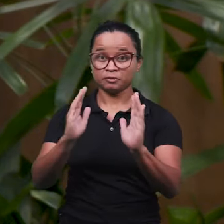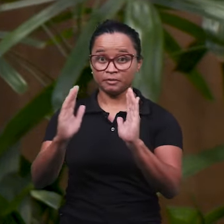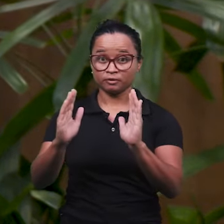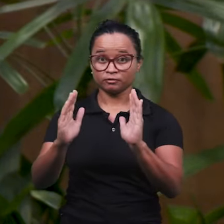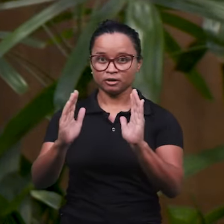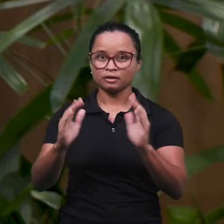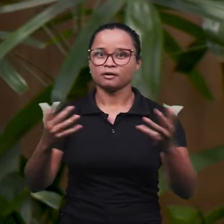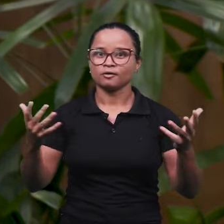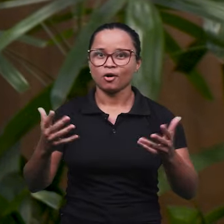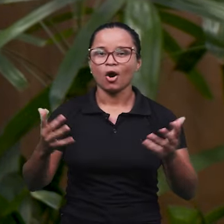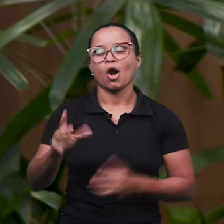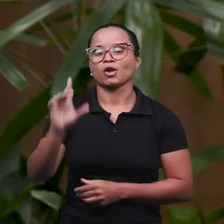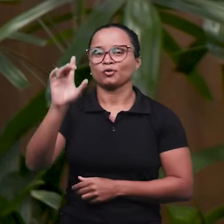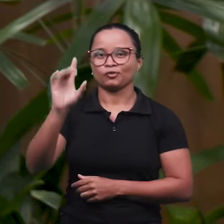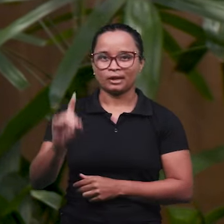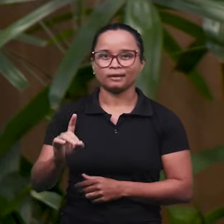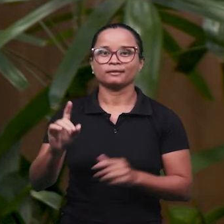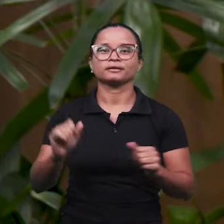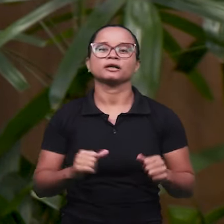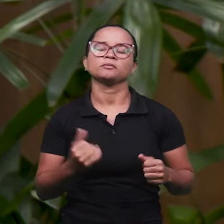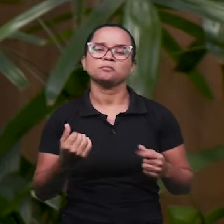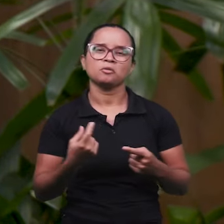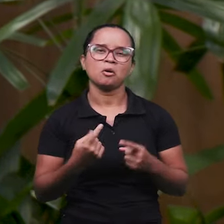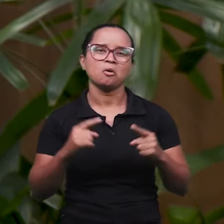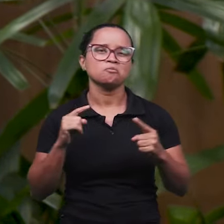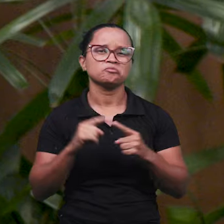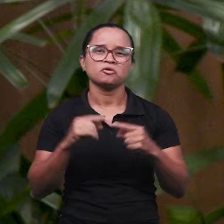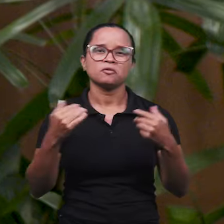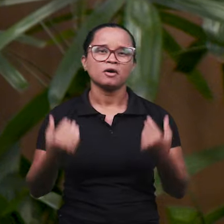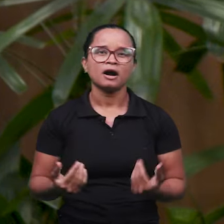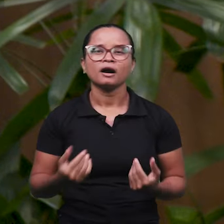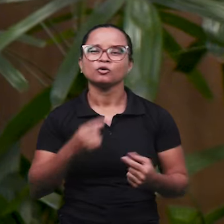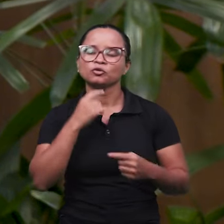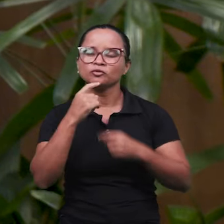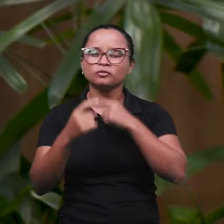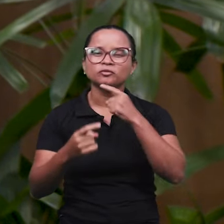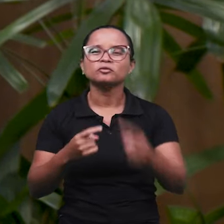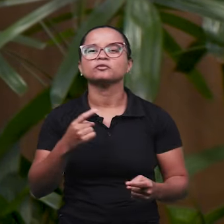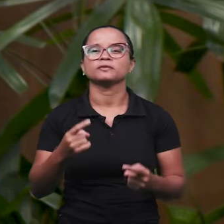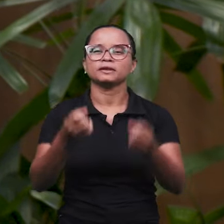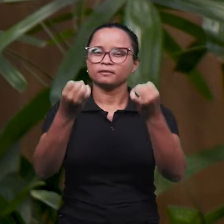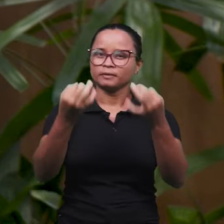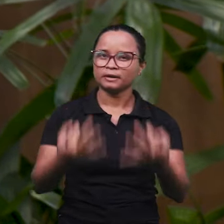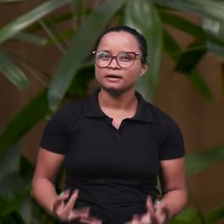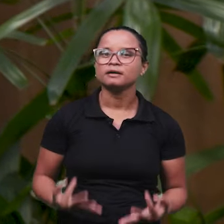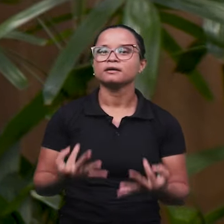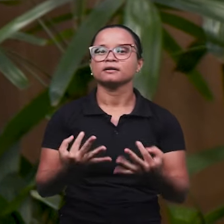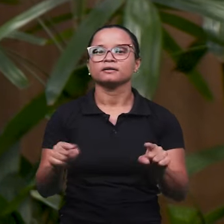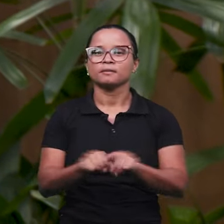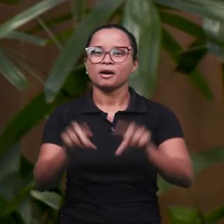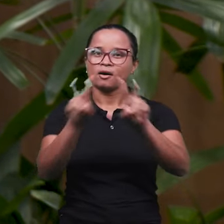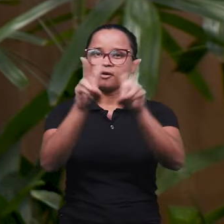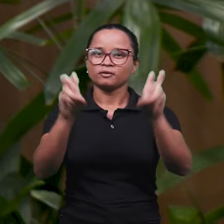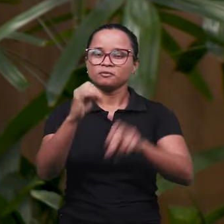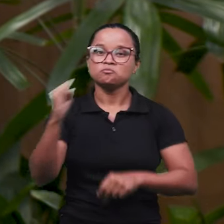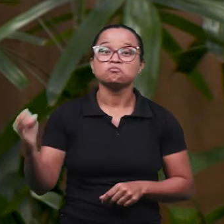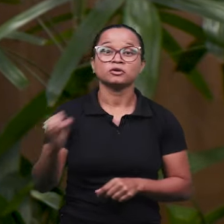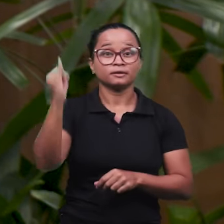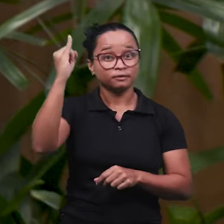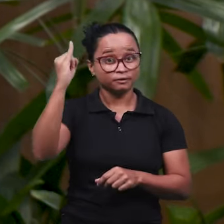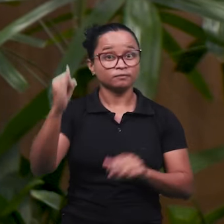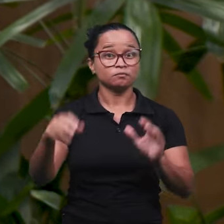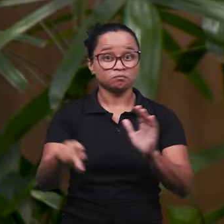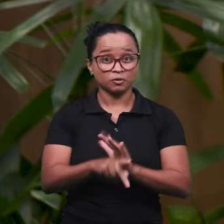nós estamos aqui tirando algumas dúvidas, trazendo alguns temas importantes, relevantes do Direito, para estar